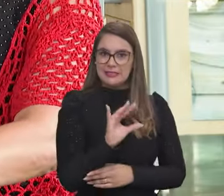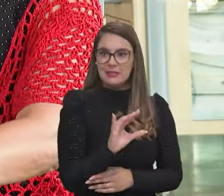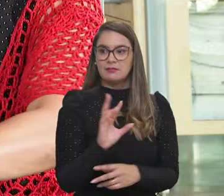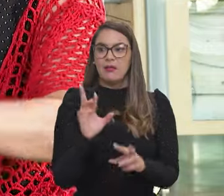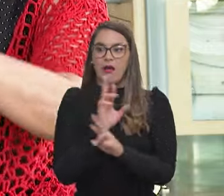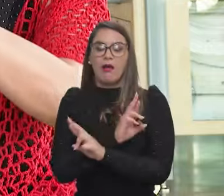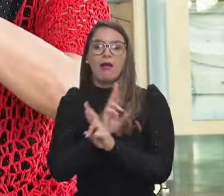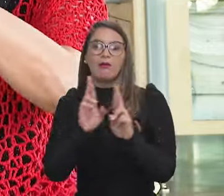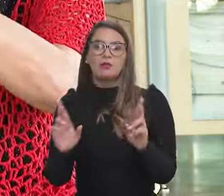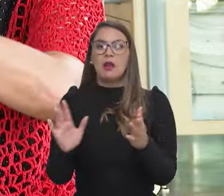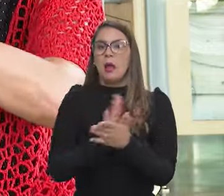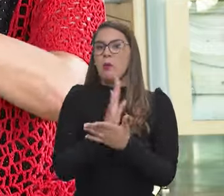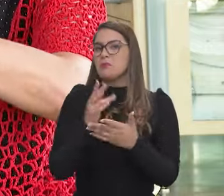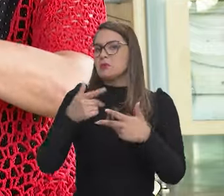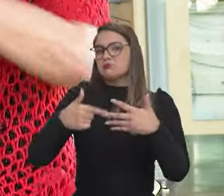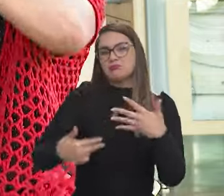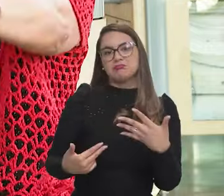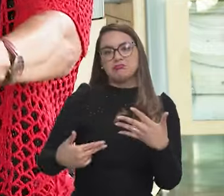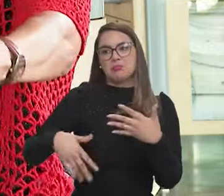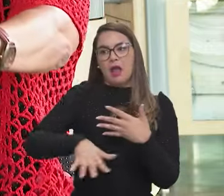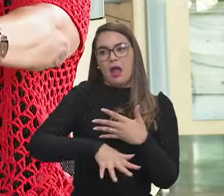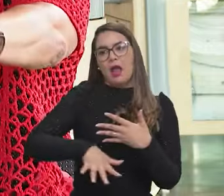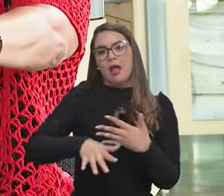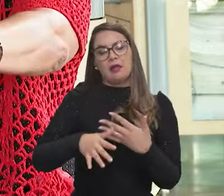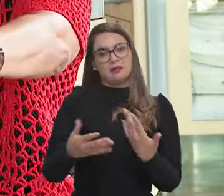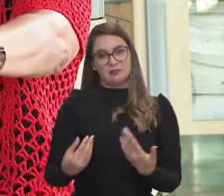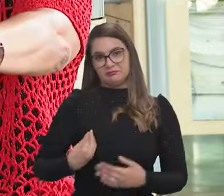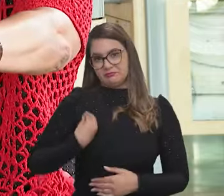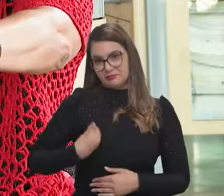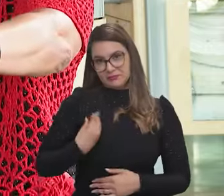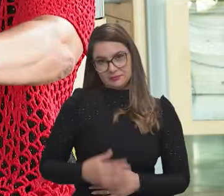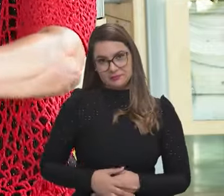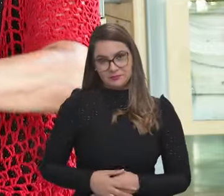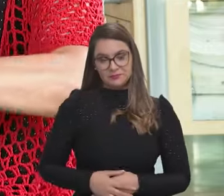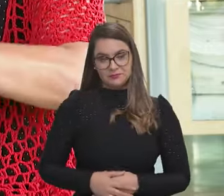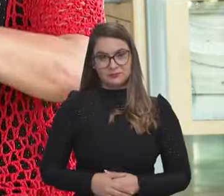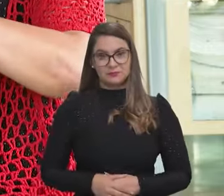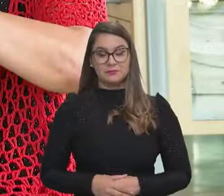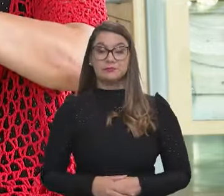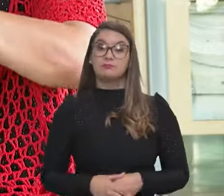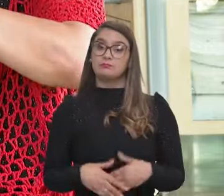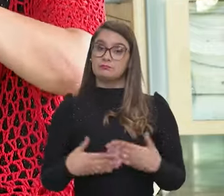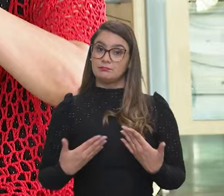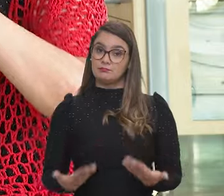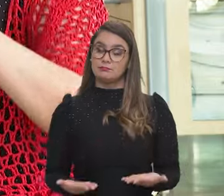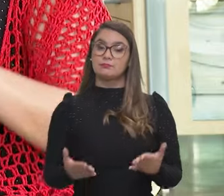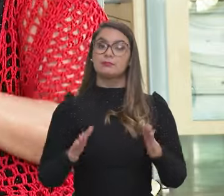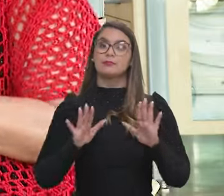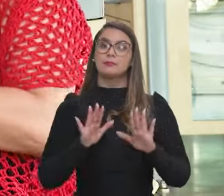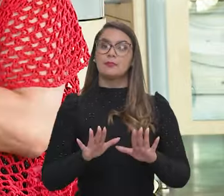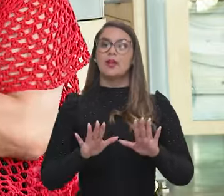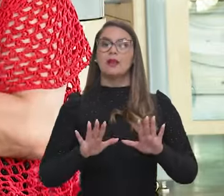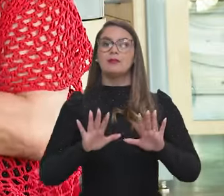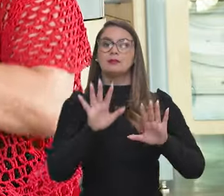ciência e você relaciona com alguma demanda do próprio mercado. Então, é esse